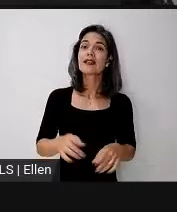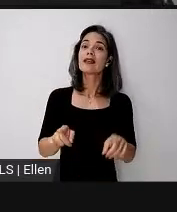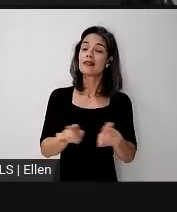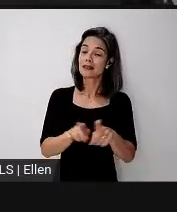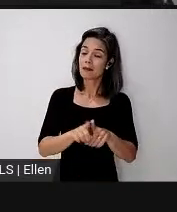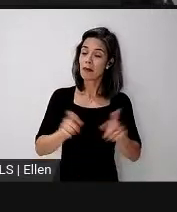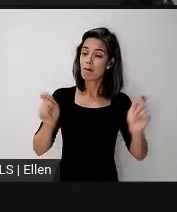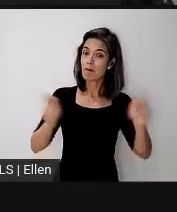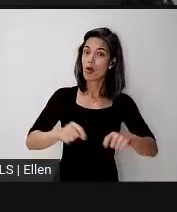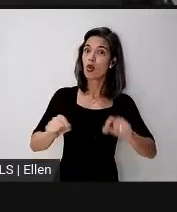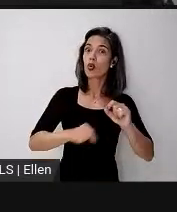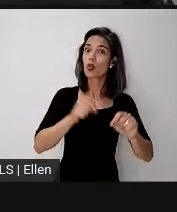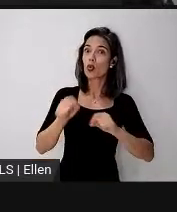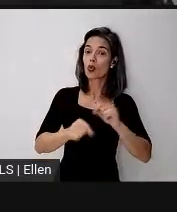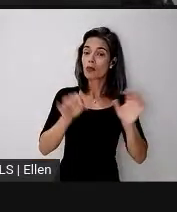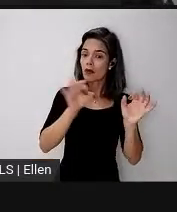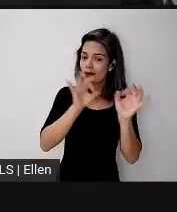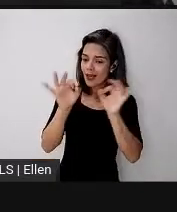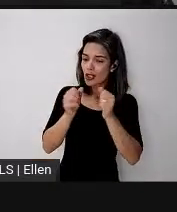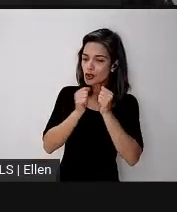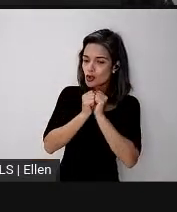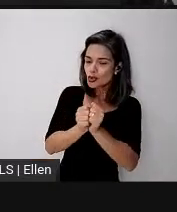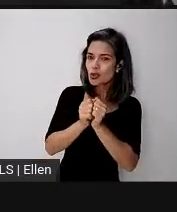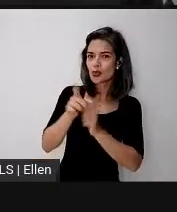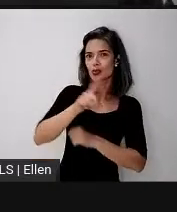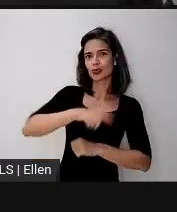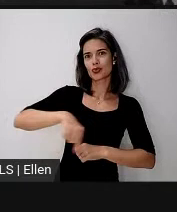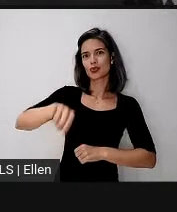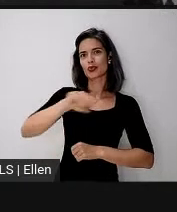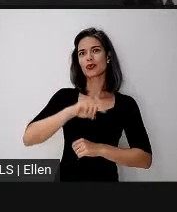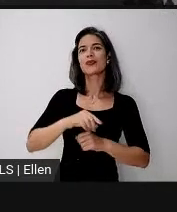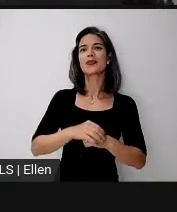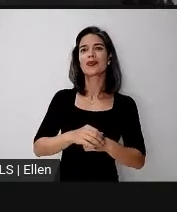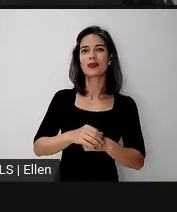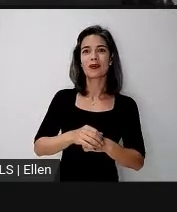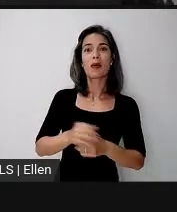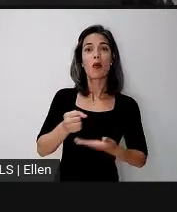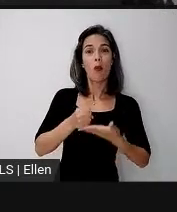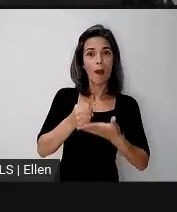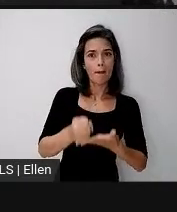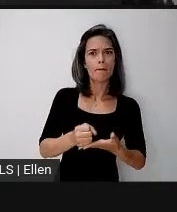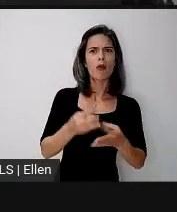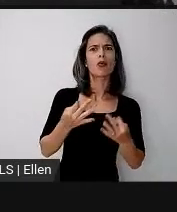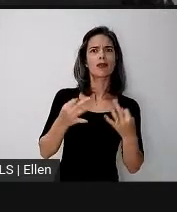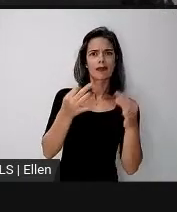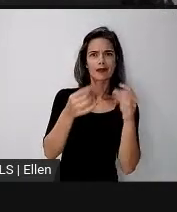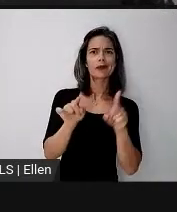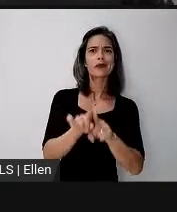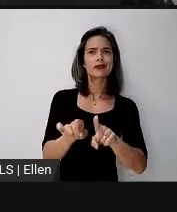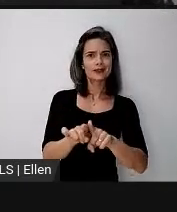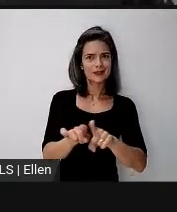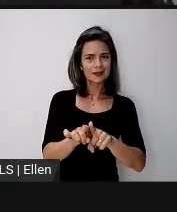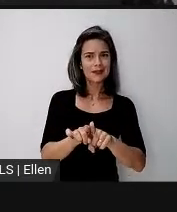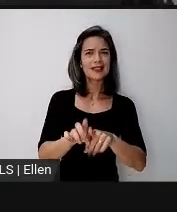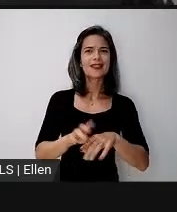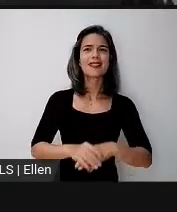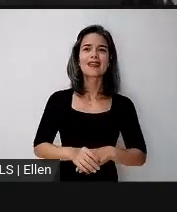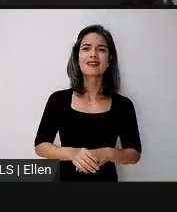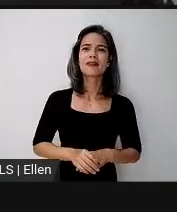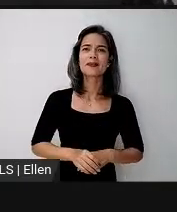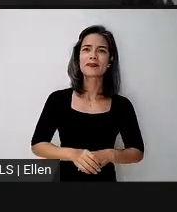estar acompanhando vocês com suporte técnico e com toda